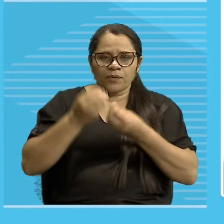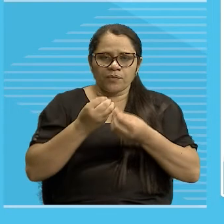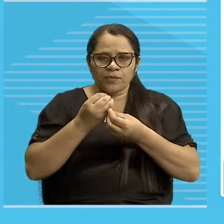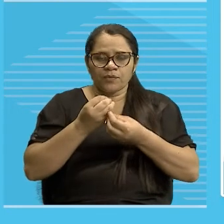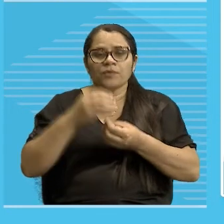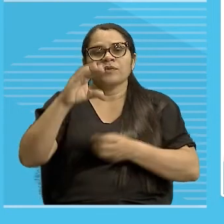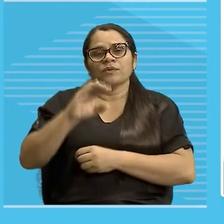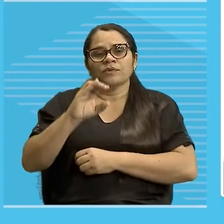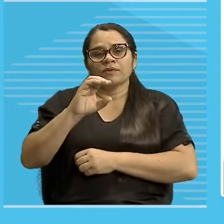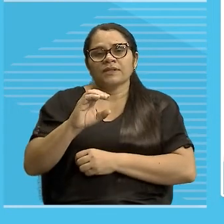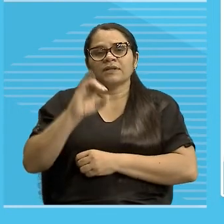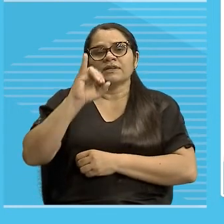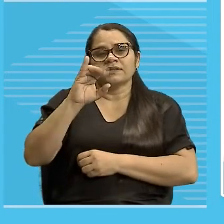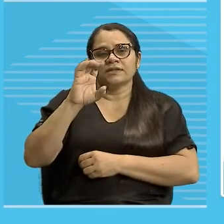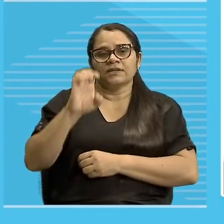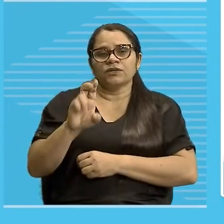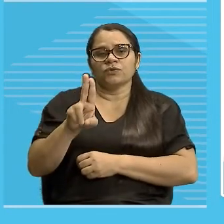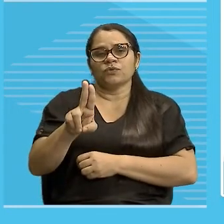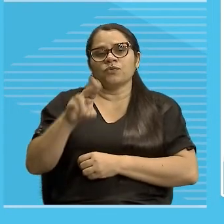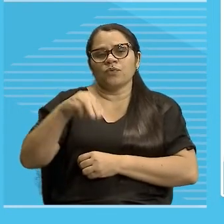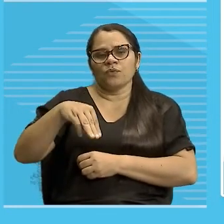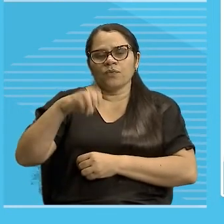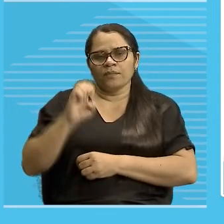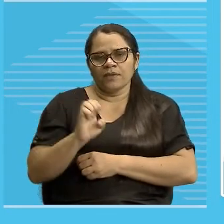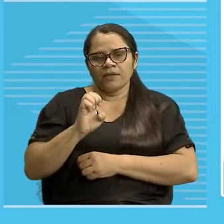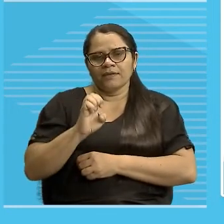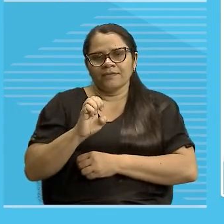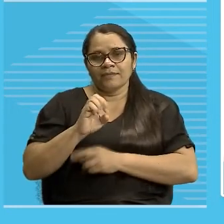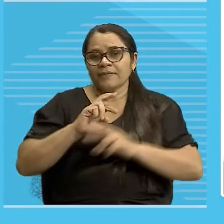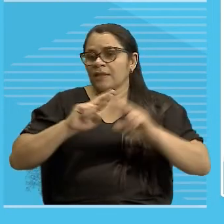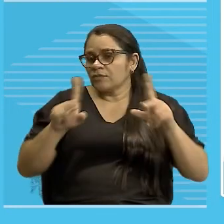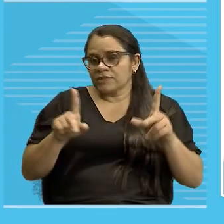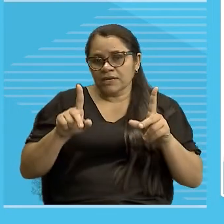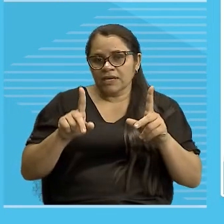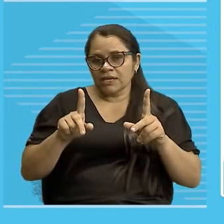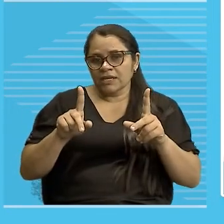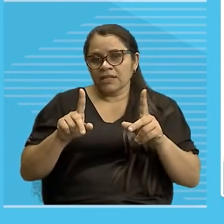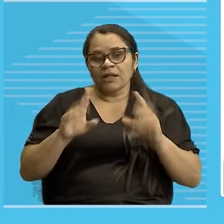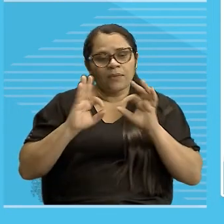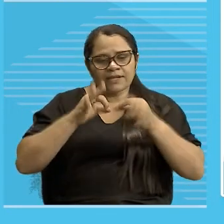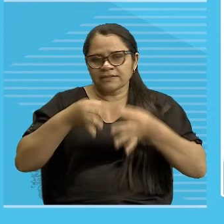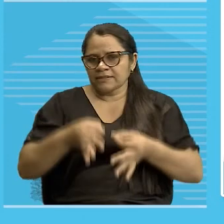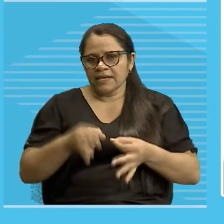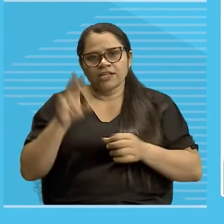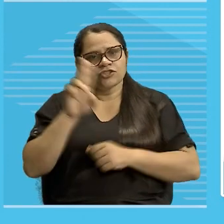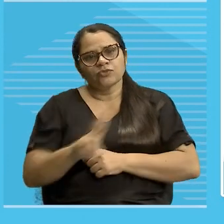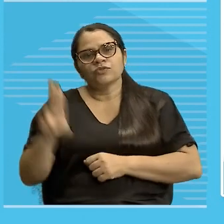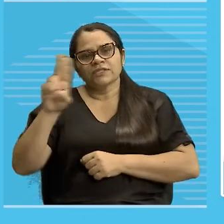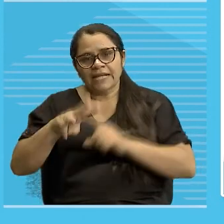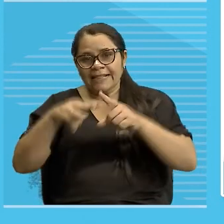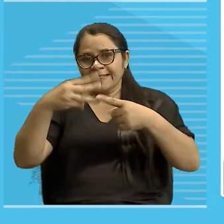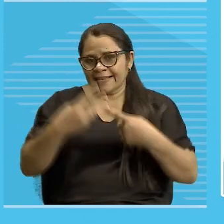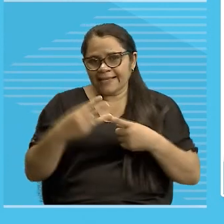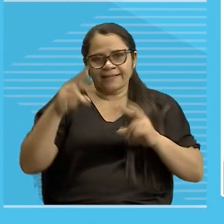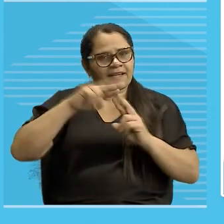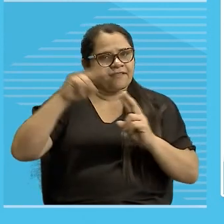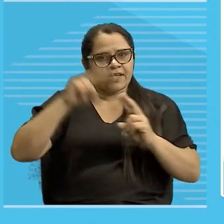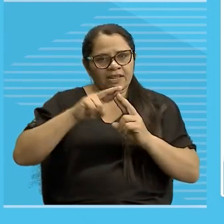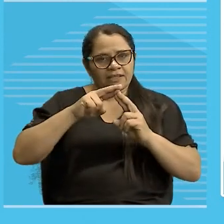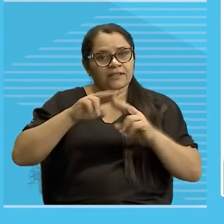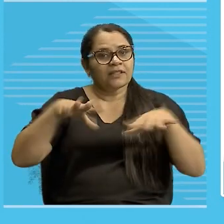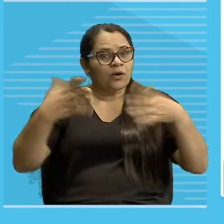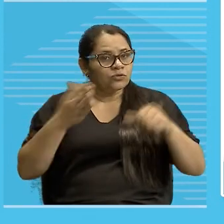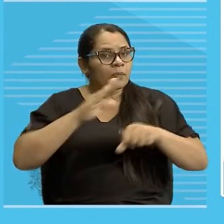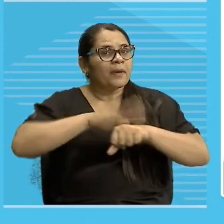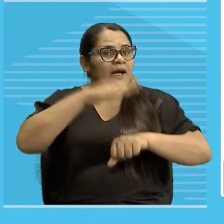do registro padrão, com mais de dois referentes, pelo menos não para usar os demonstrativos, este e aquele, tá, então no máximo dois,